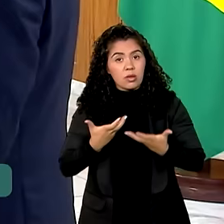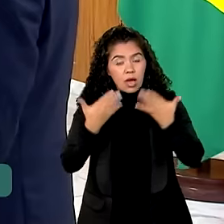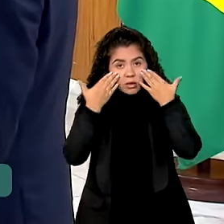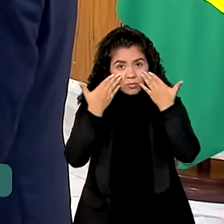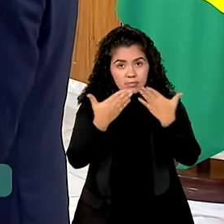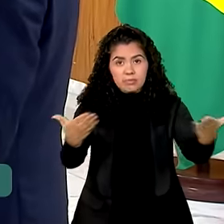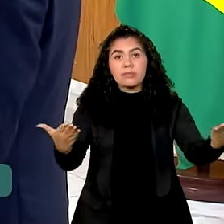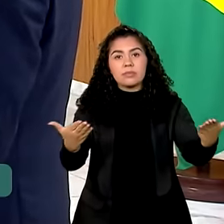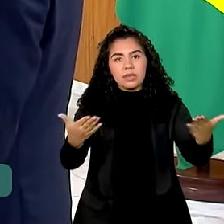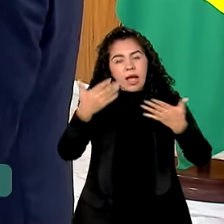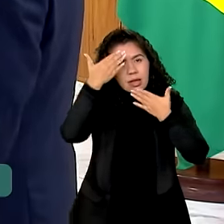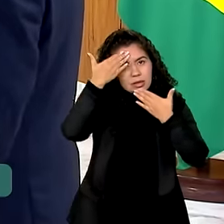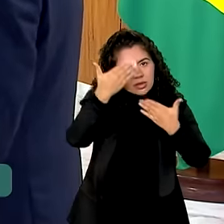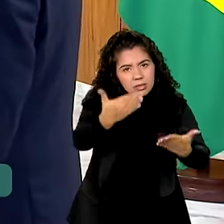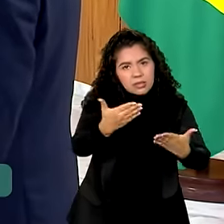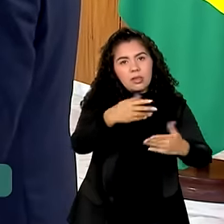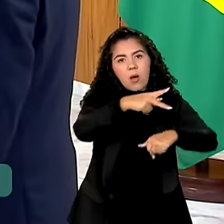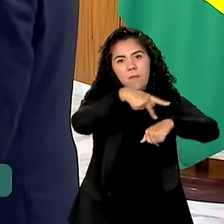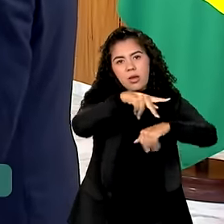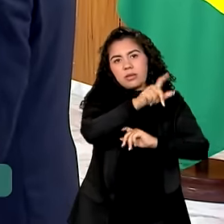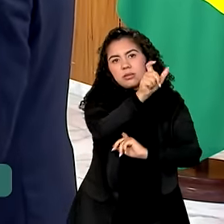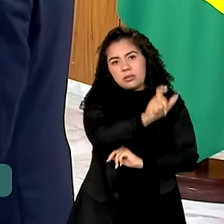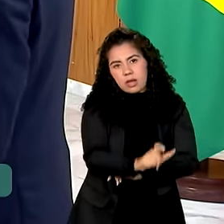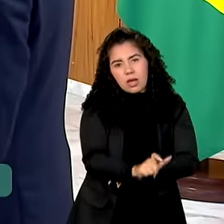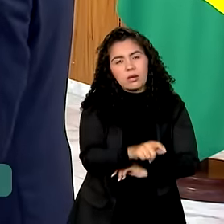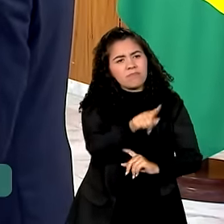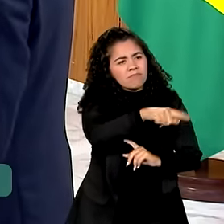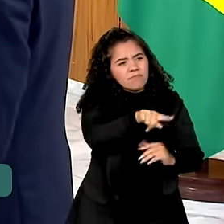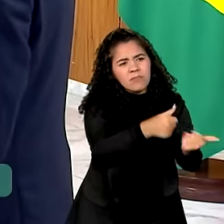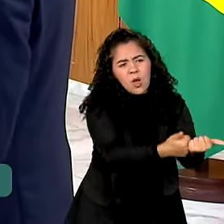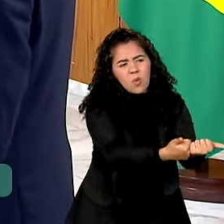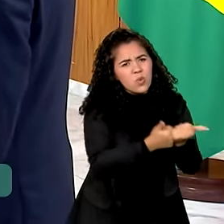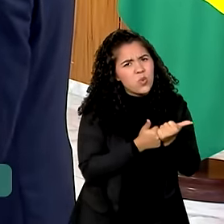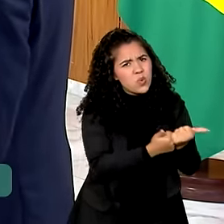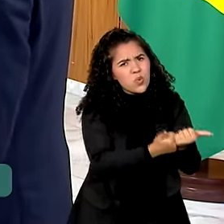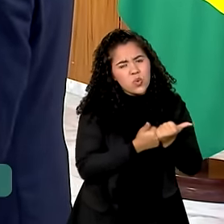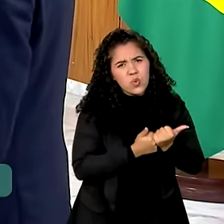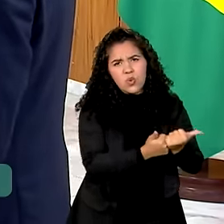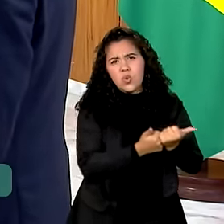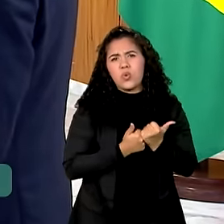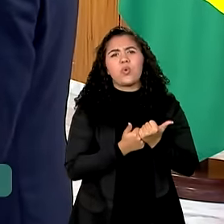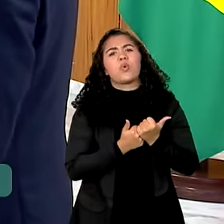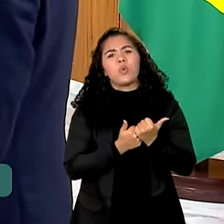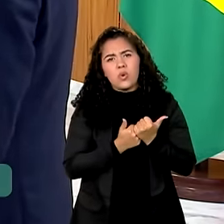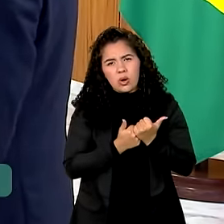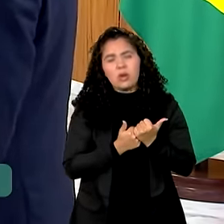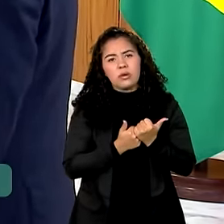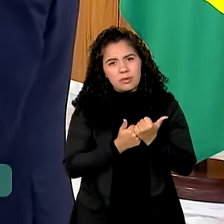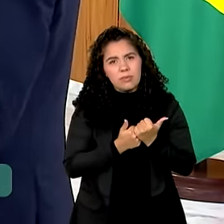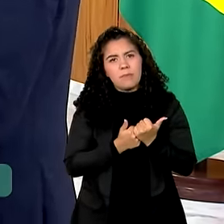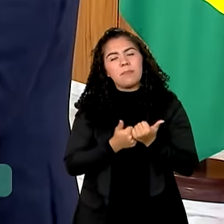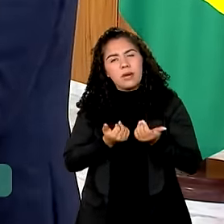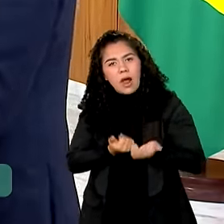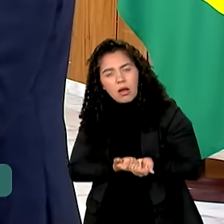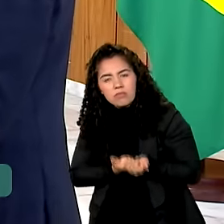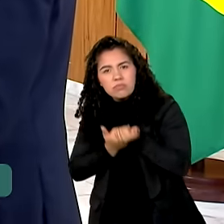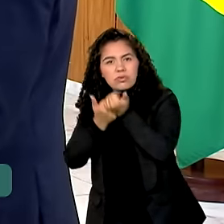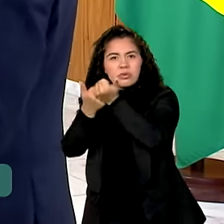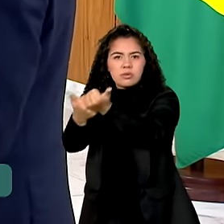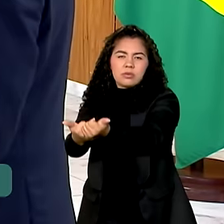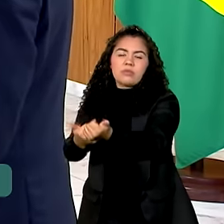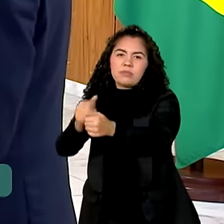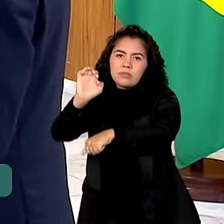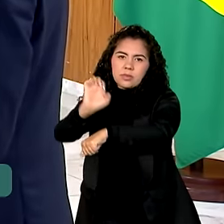governo italiano por toda a ajuda que vocês fizeram para atender o